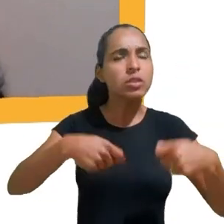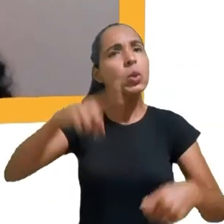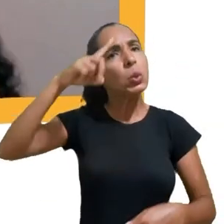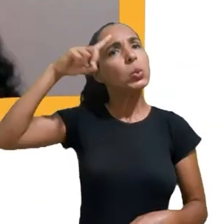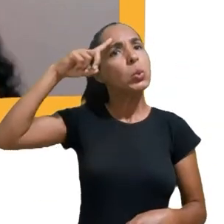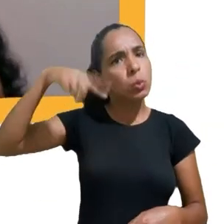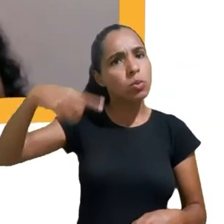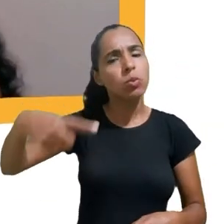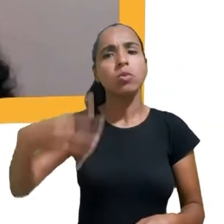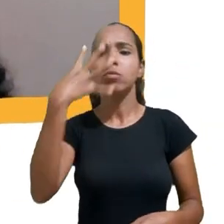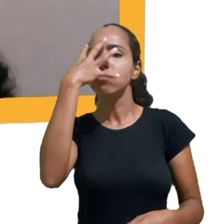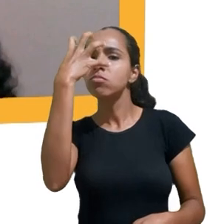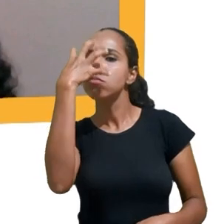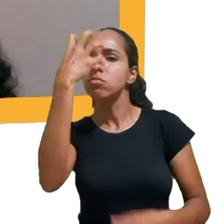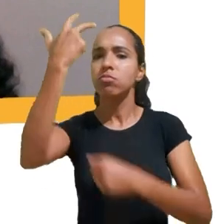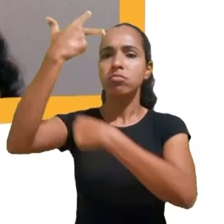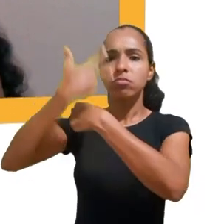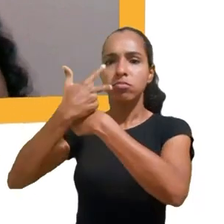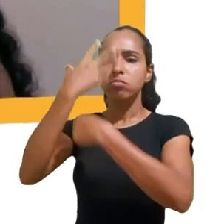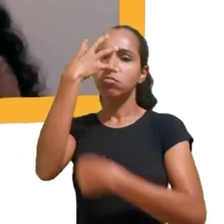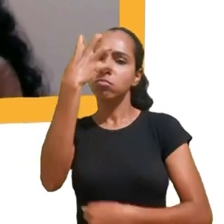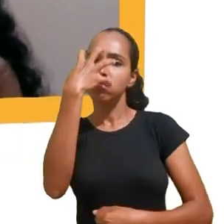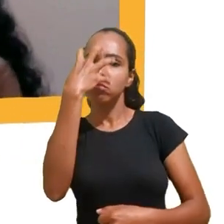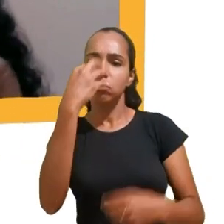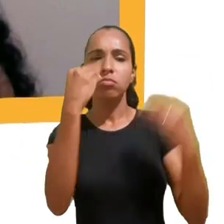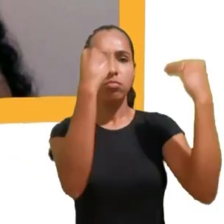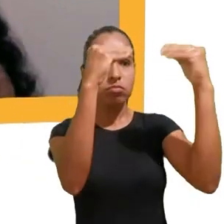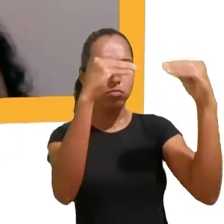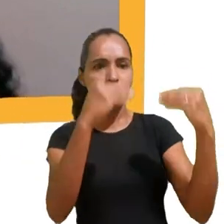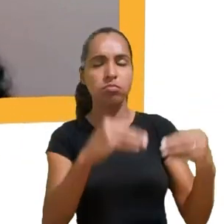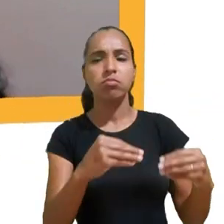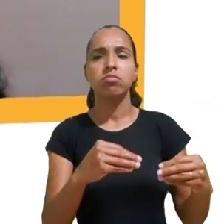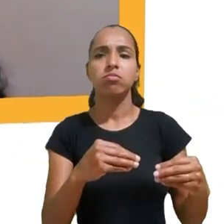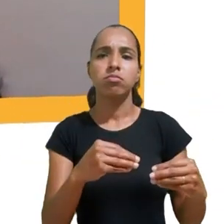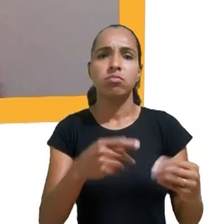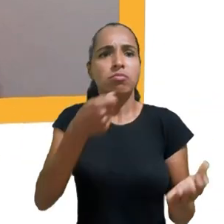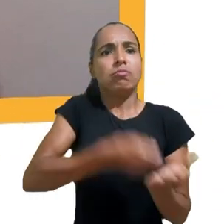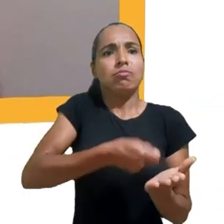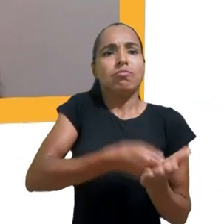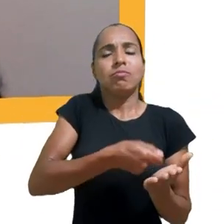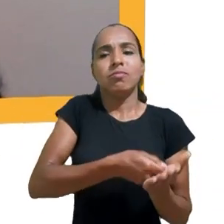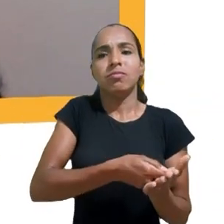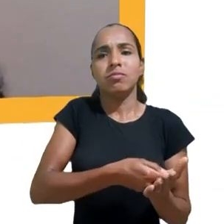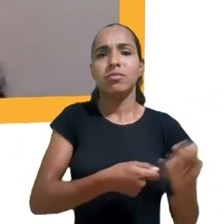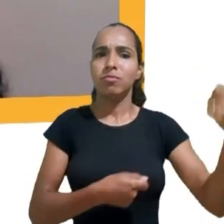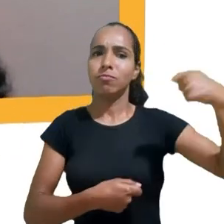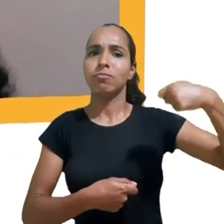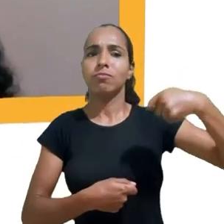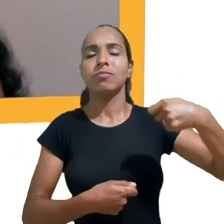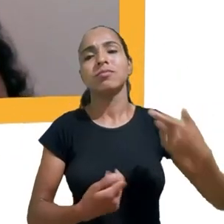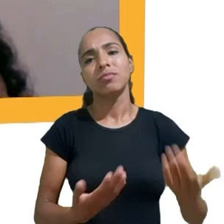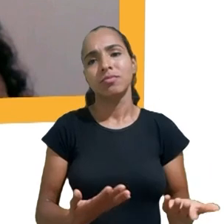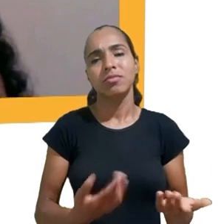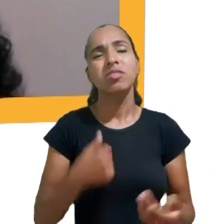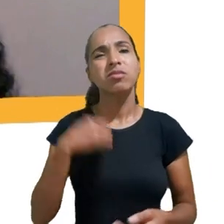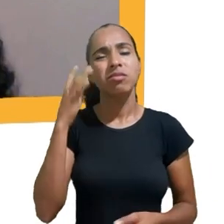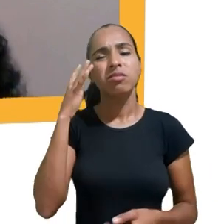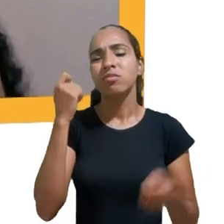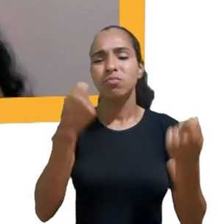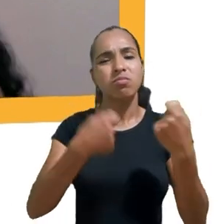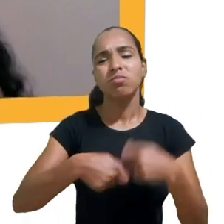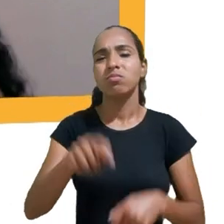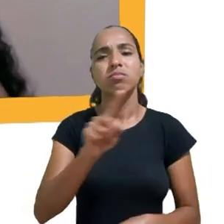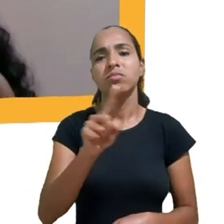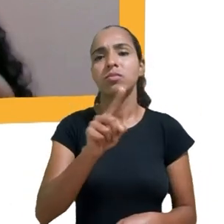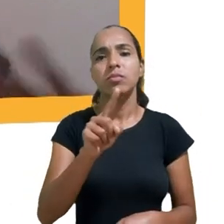vídeos para postar no meu canal. Eu acho que isso não deveria ser uma responsabilidade. Se for utilizado de uma forma positiva para a criança, ela